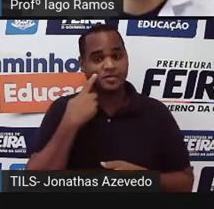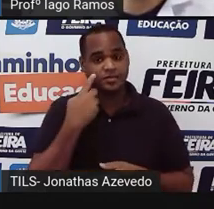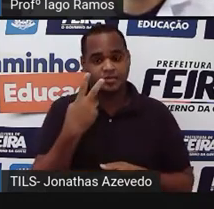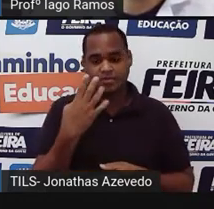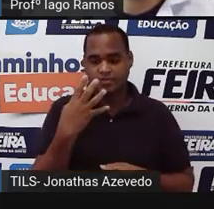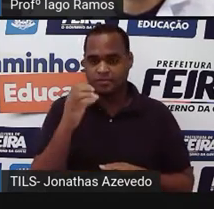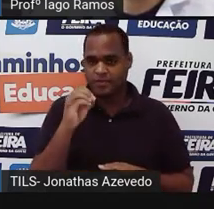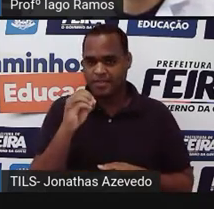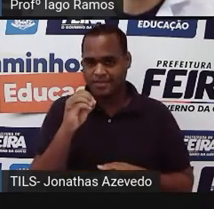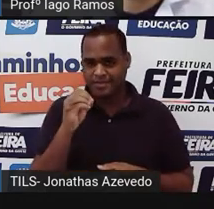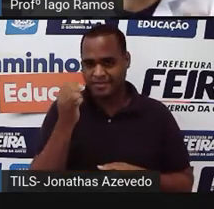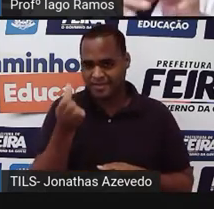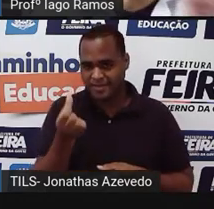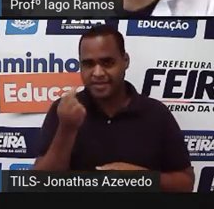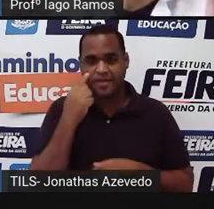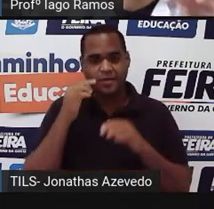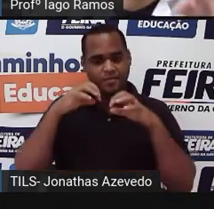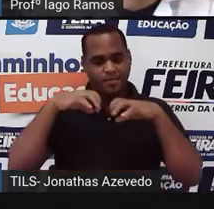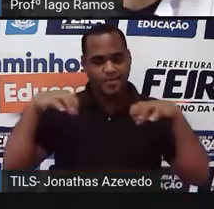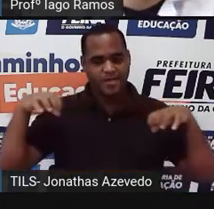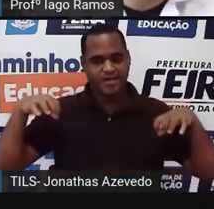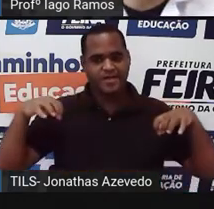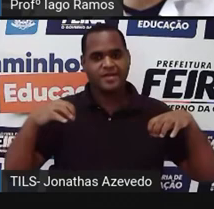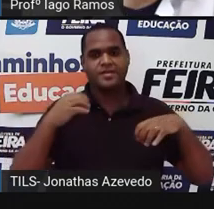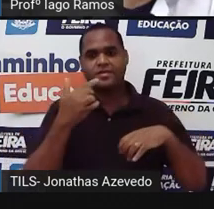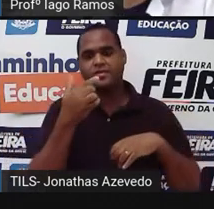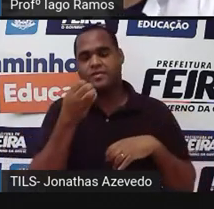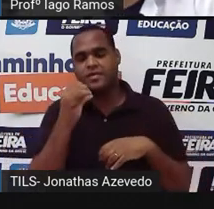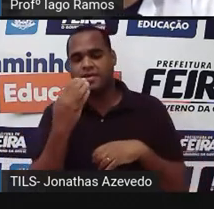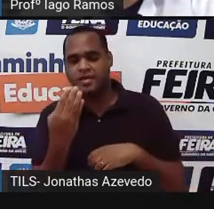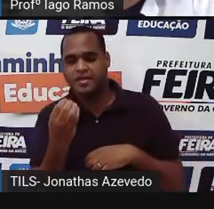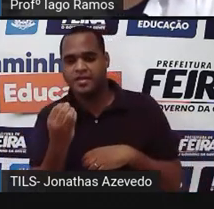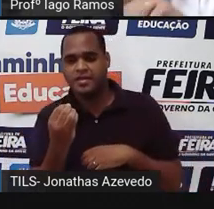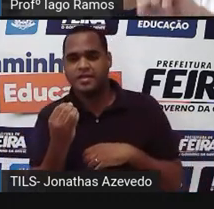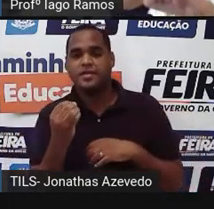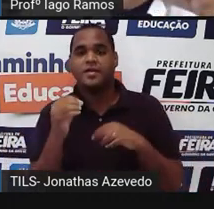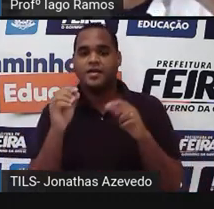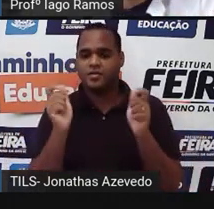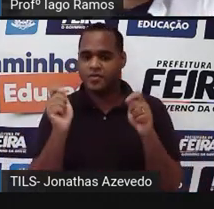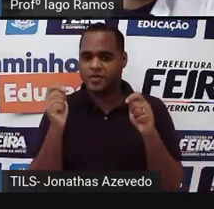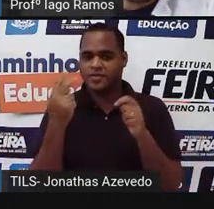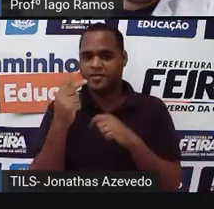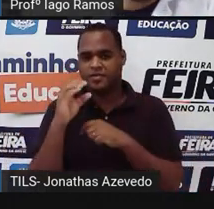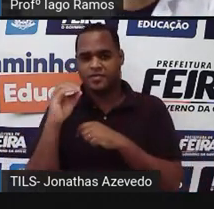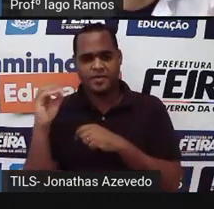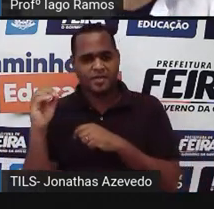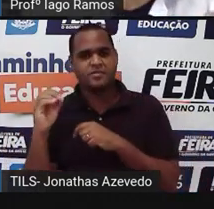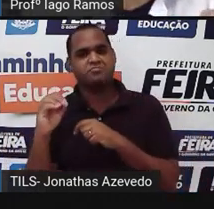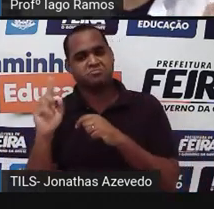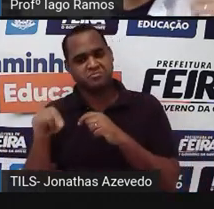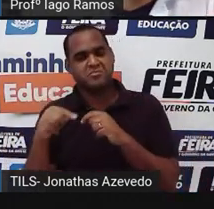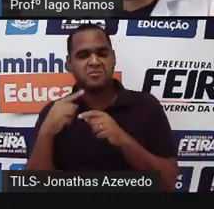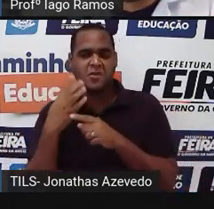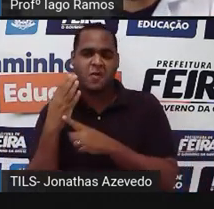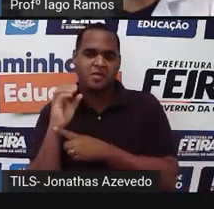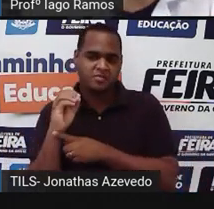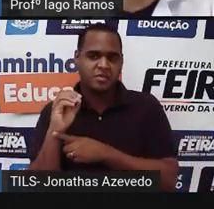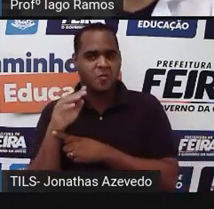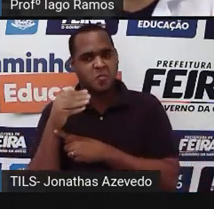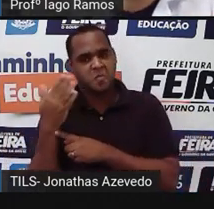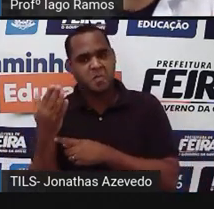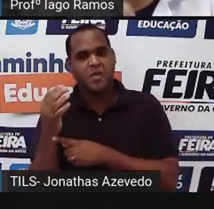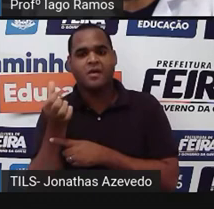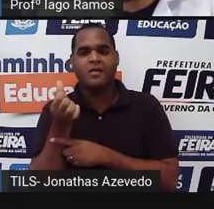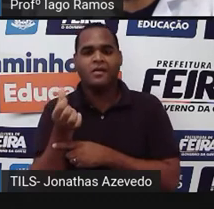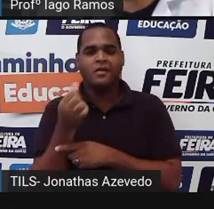$246 e separa R$200 do R$40 e do R$6 ou a gente pode separar